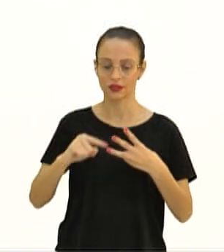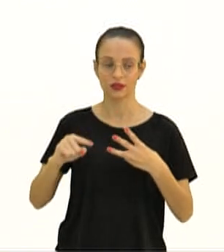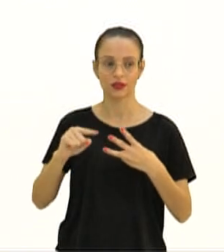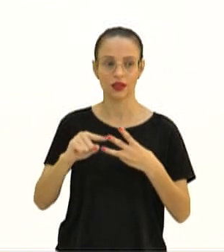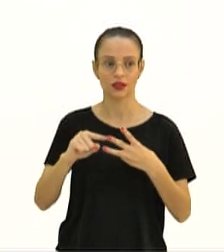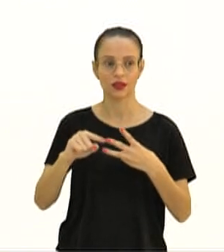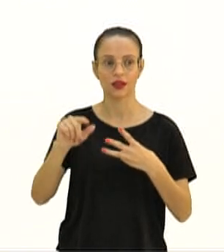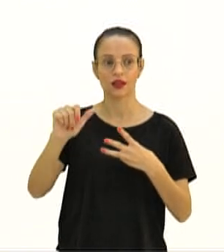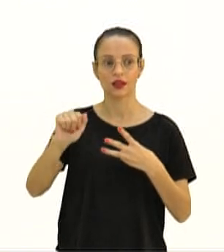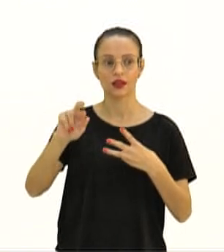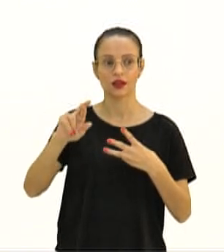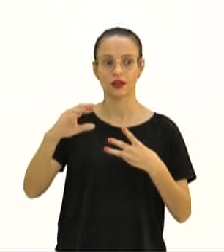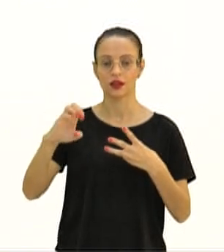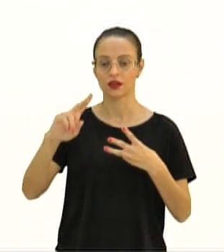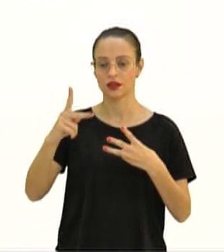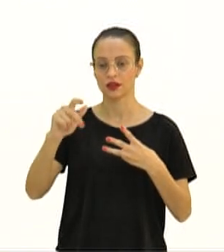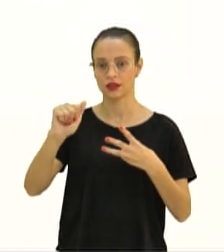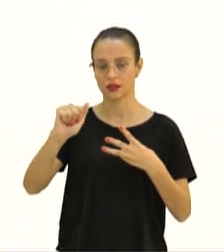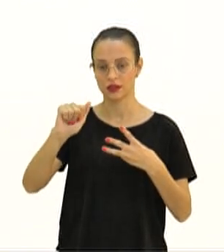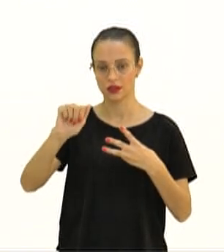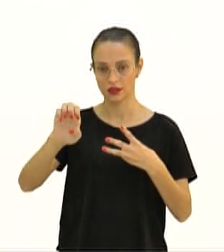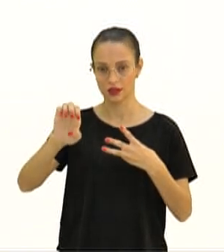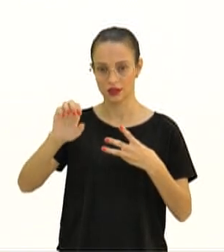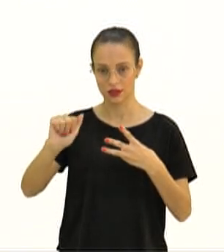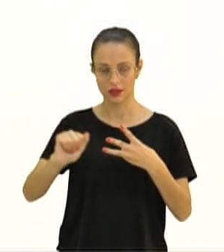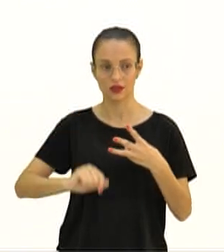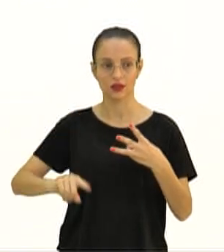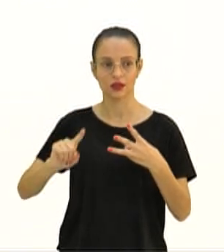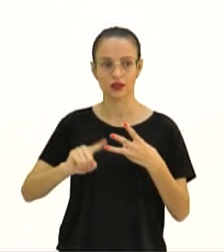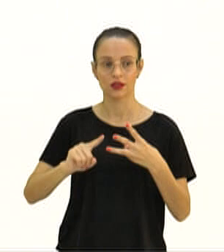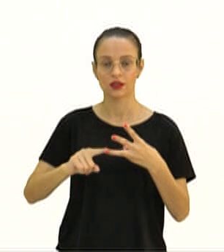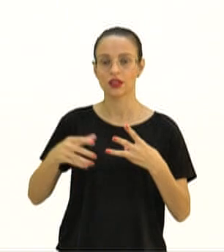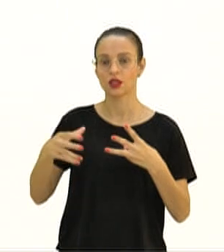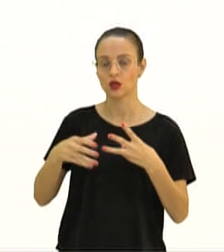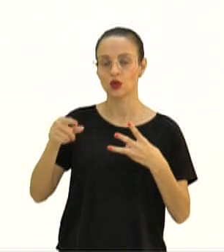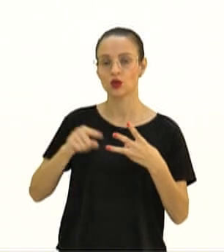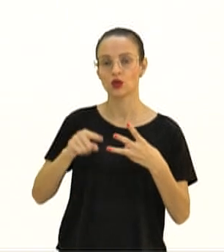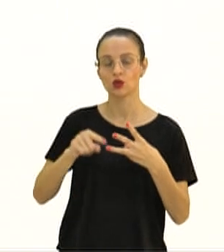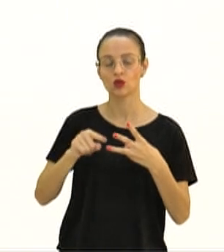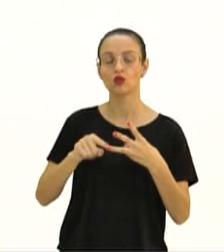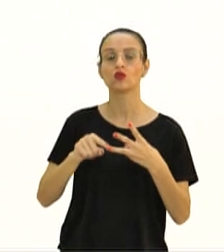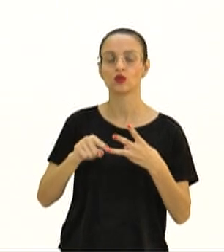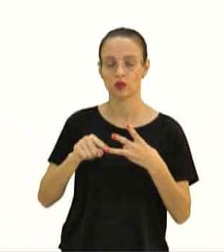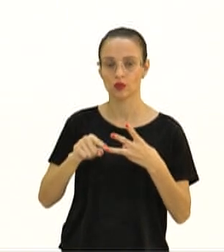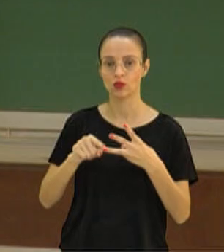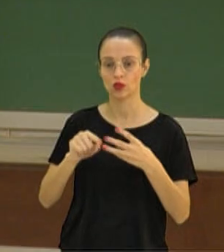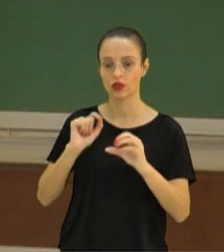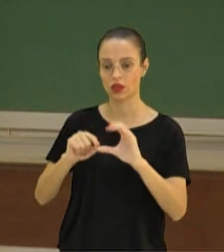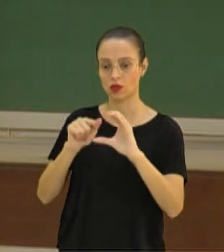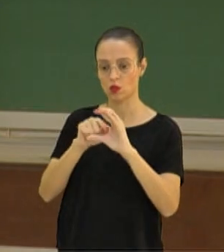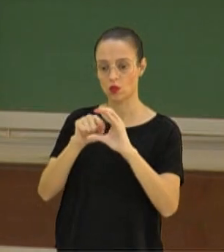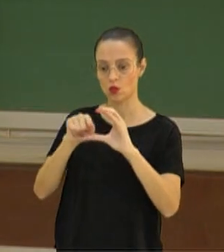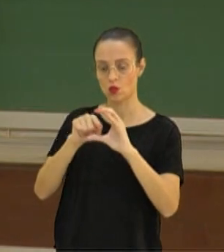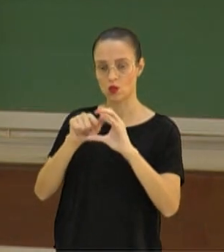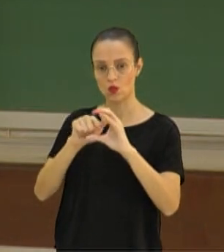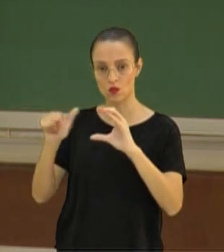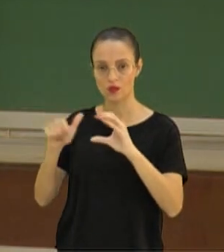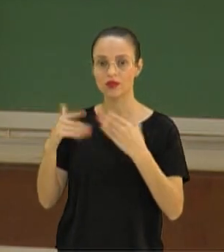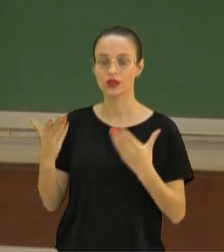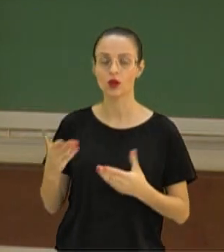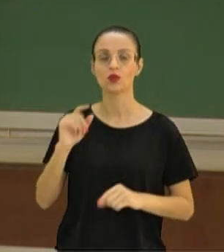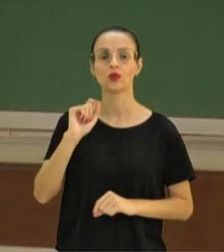arqueia ou arqueia e grupo dos eucariontes, tá? Eucariotes. Então, bactéria e arqueia são